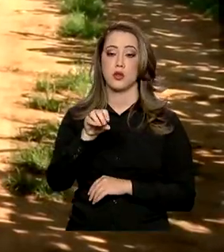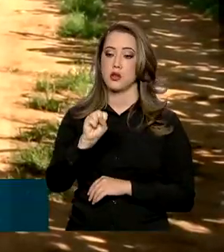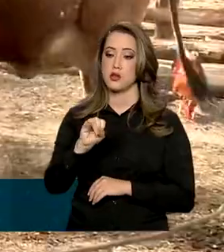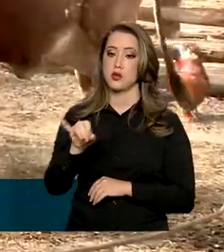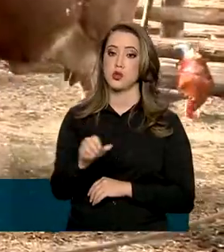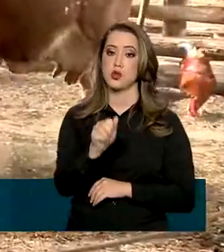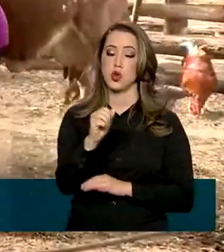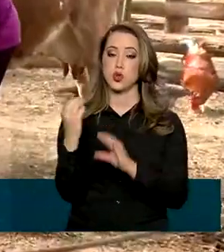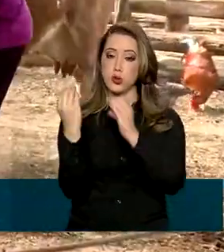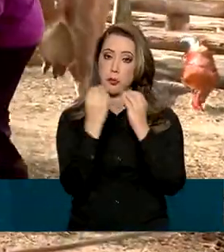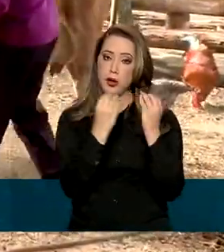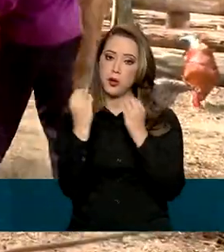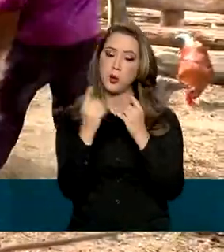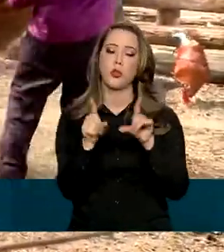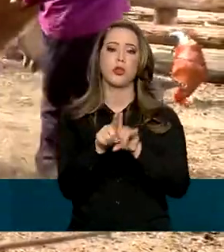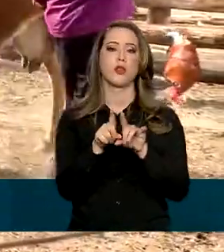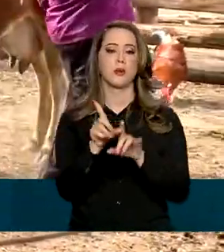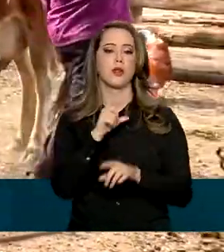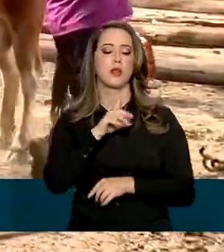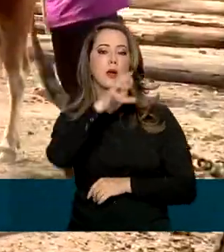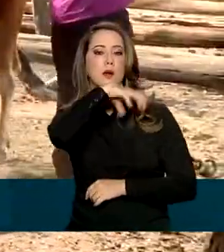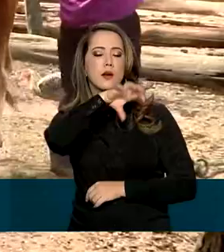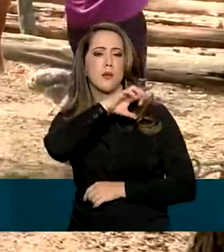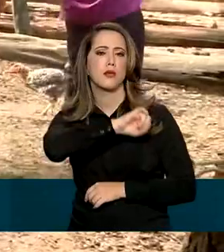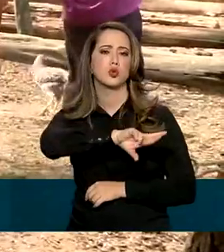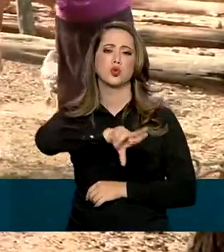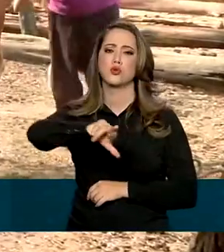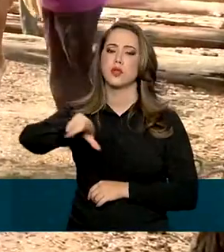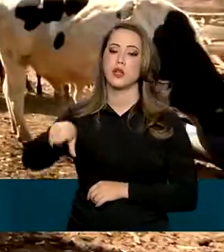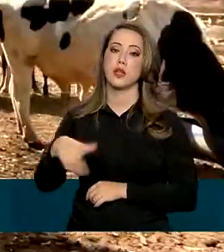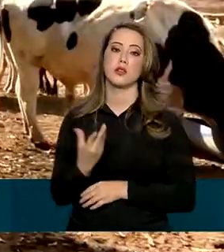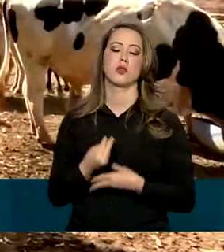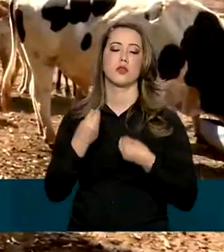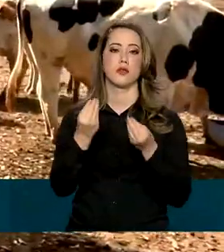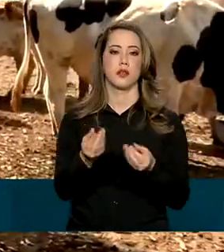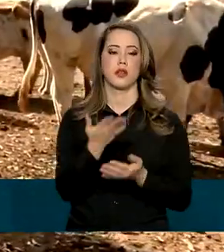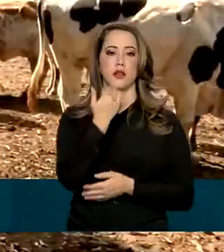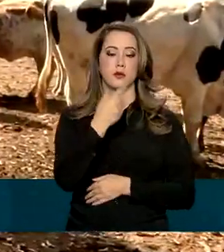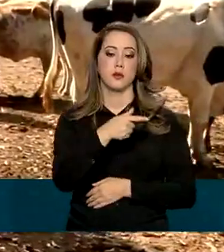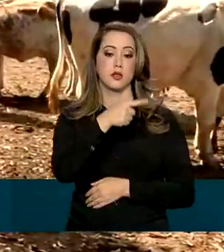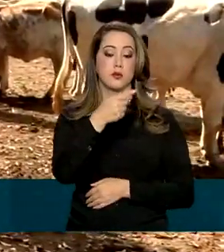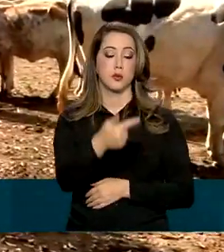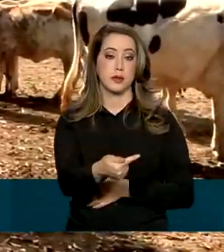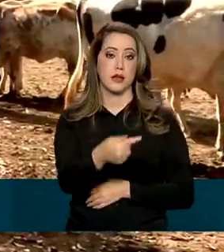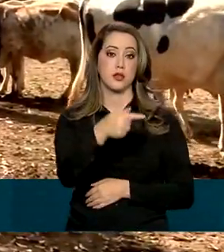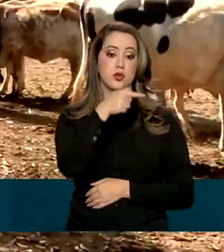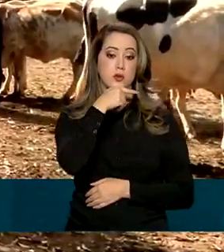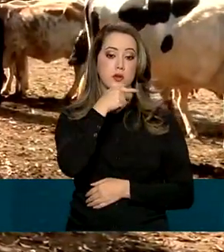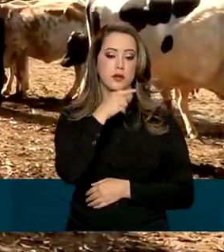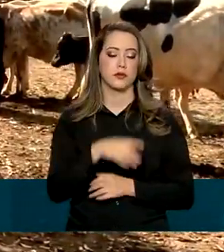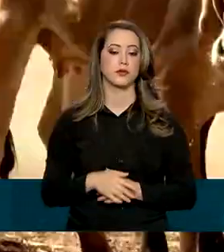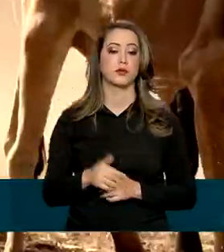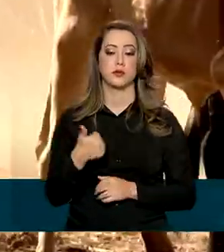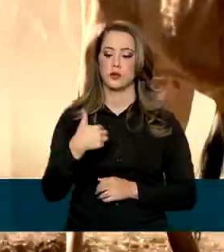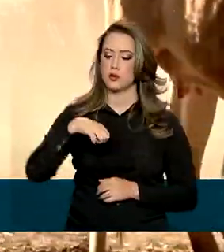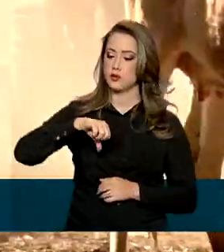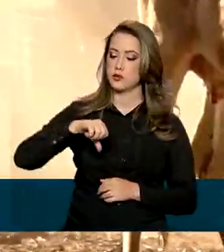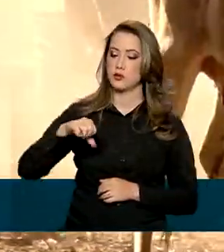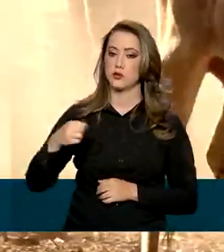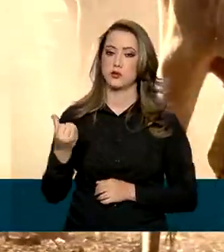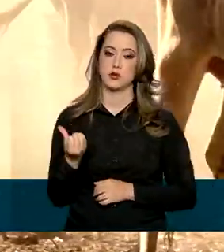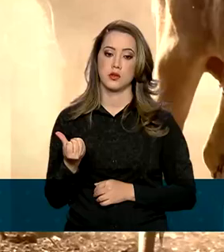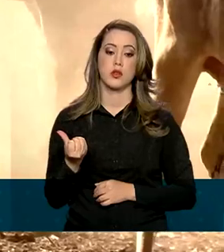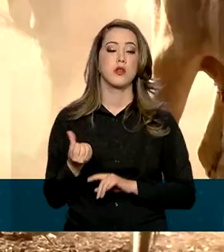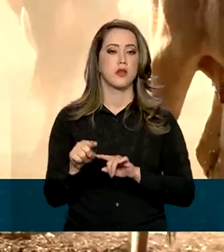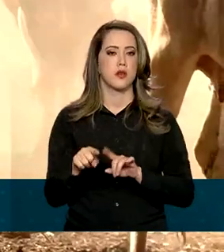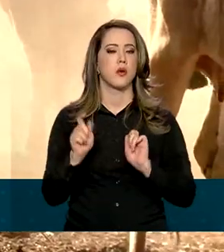e milho. Também cria animais para alimentar os sete netos. Em 1996, ele se mudou para cá com a promessa de